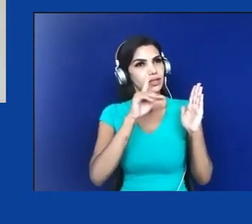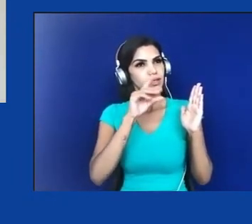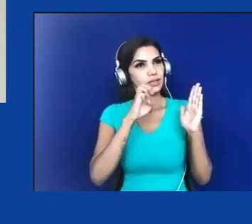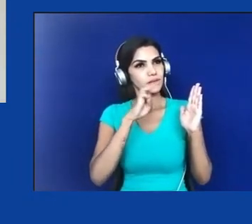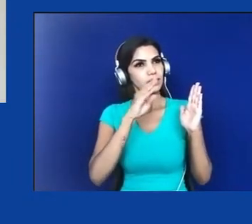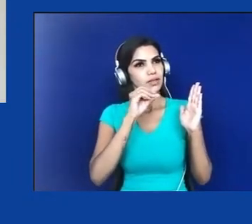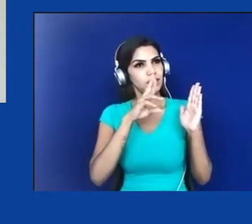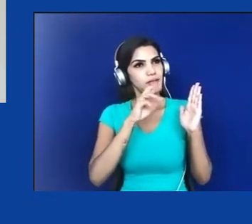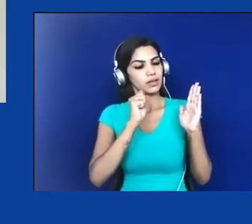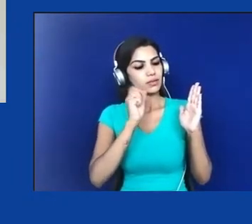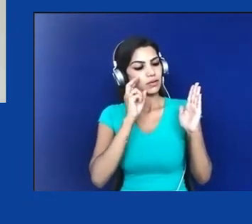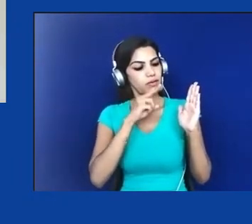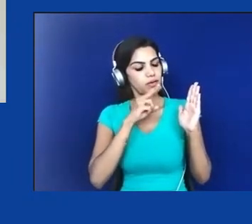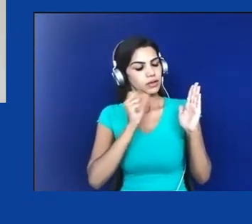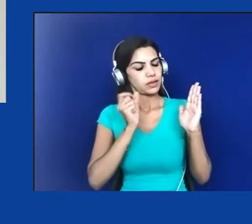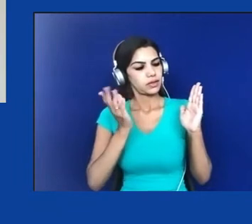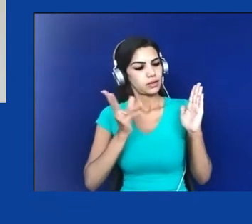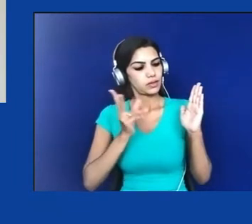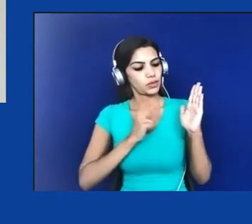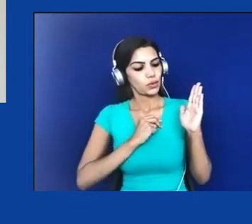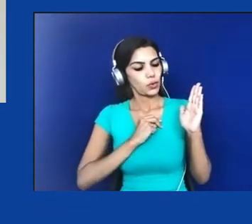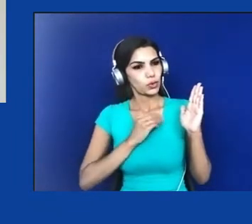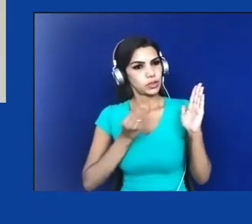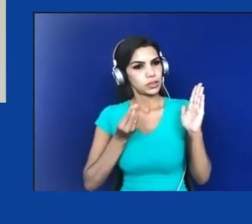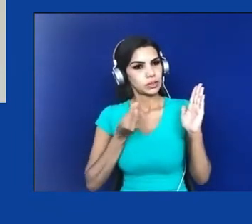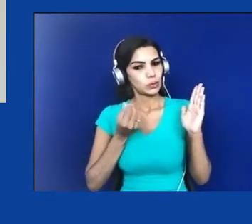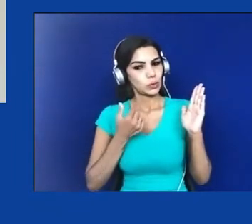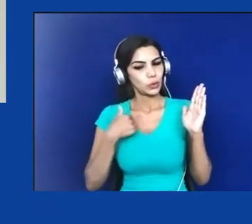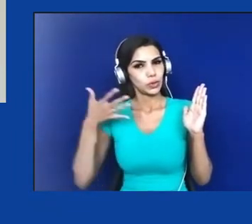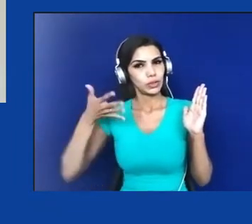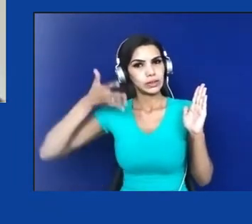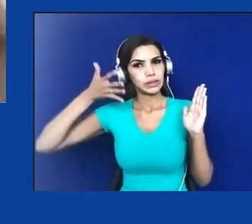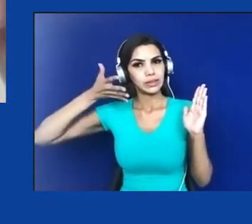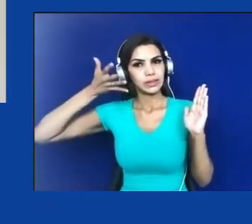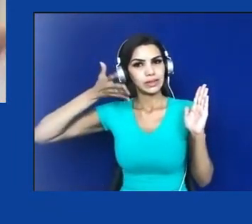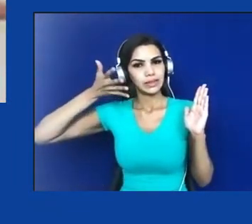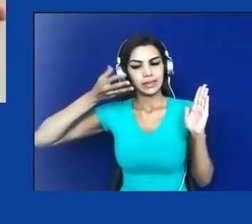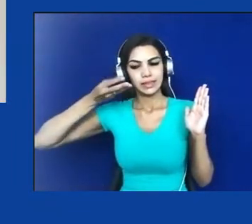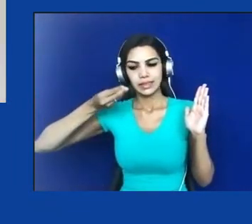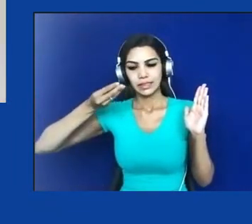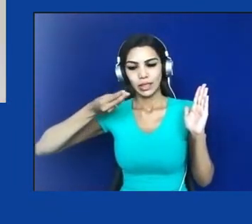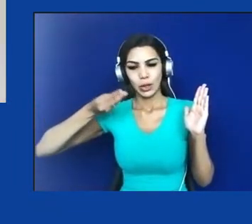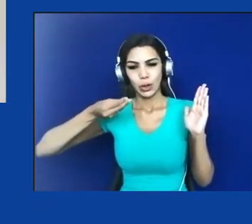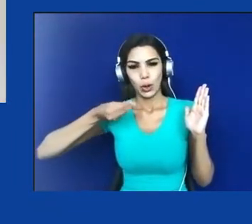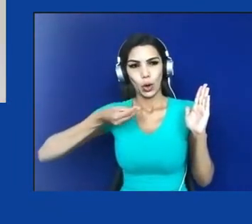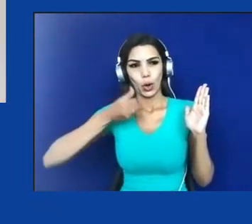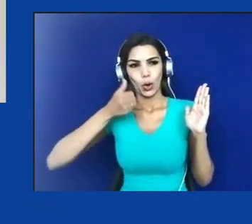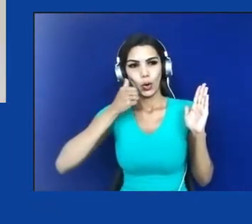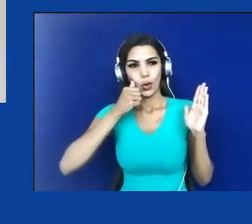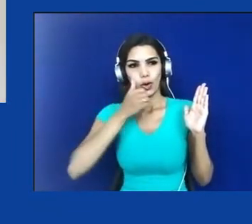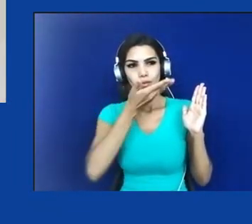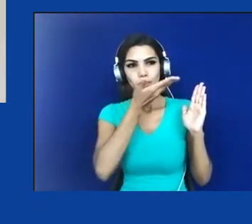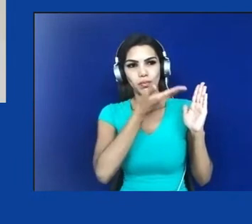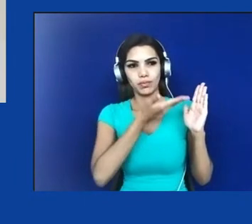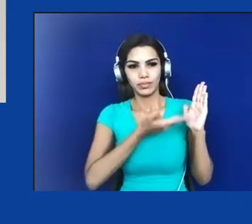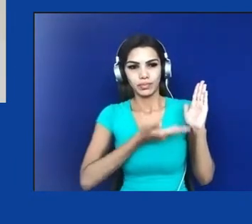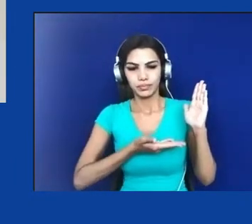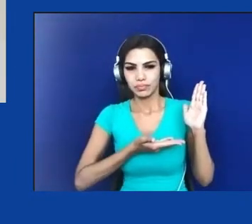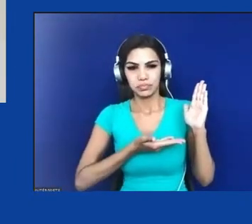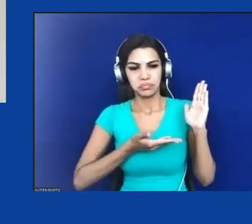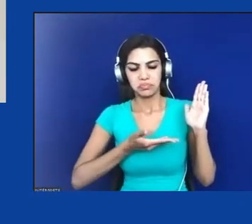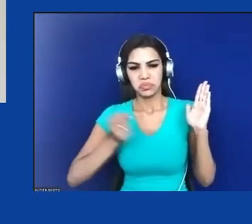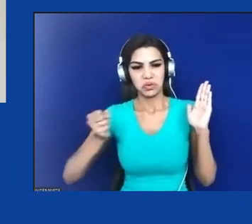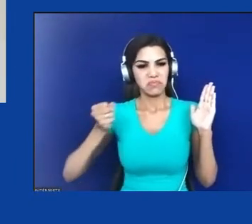pronto, e agora, como é que eu vou me sair nessa situação cercado dessas mulheres potentes,